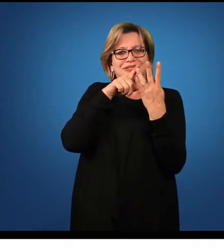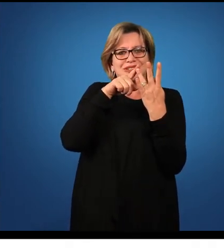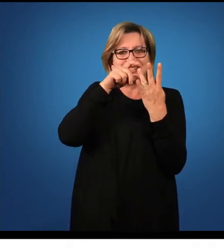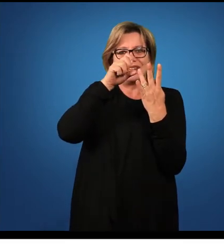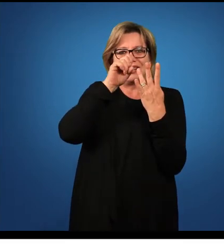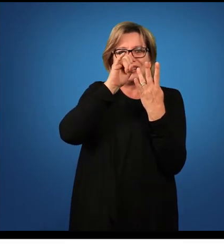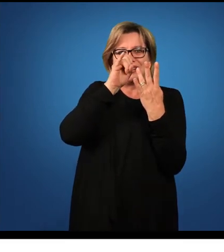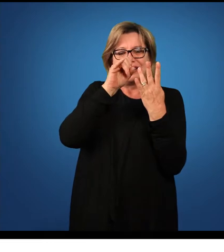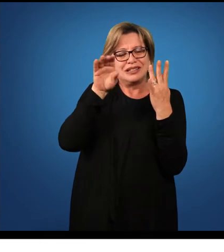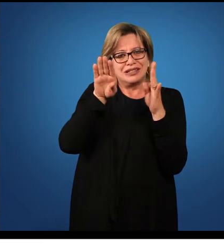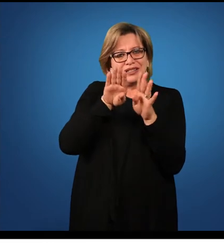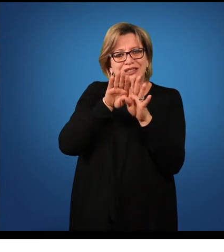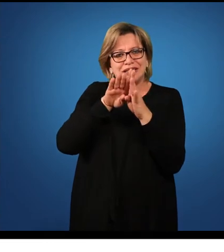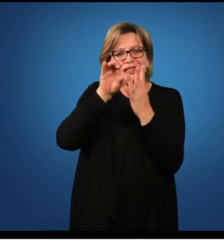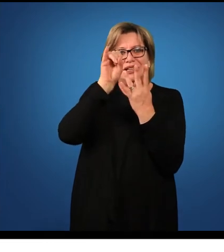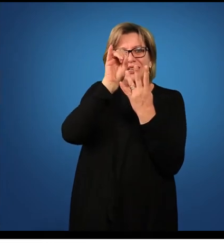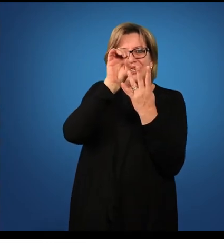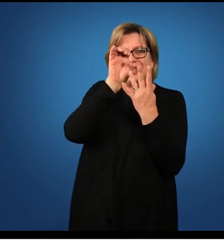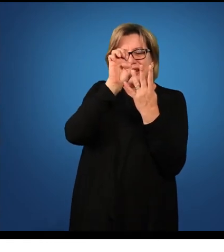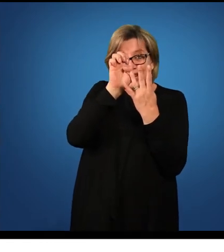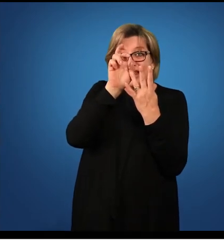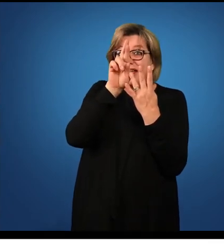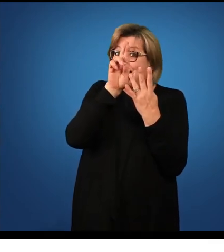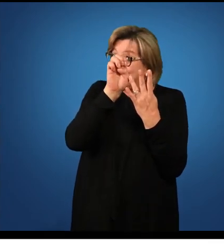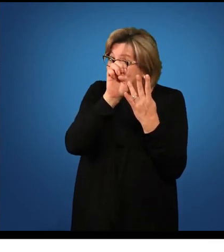terminados também em are,